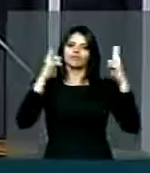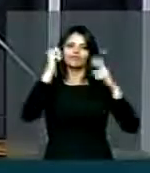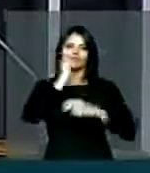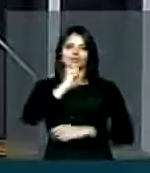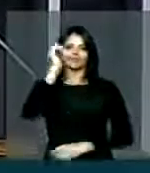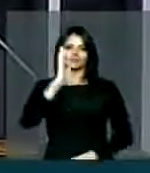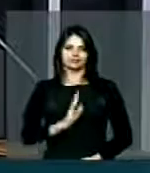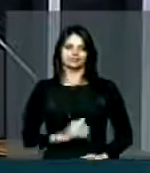brasileira! Muito obrigado. Obrigado.